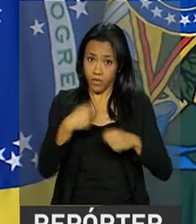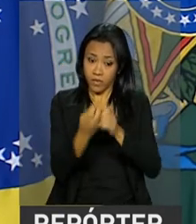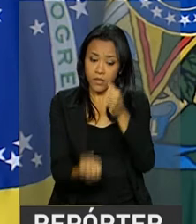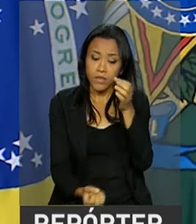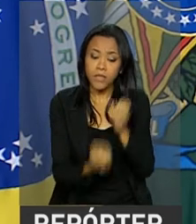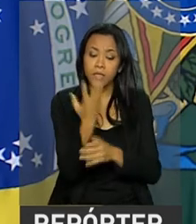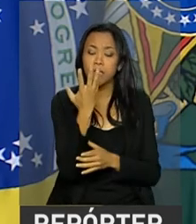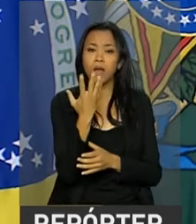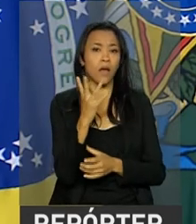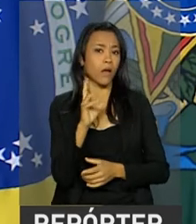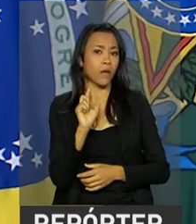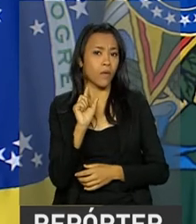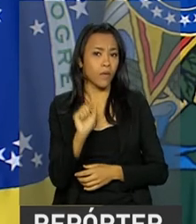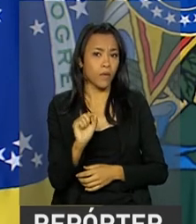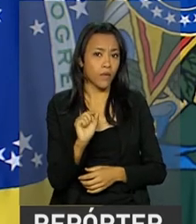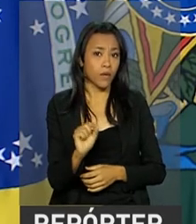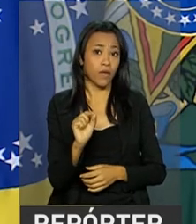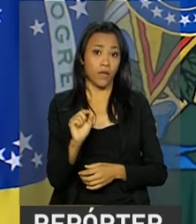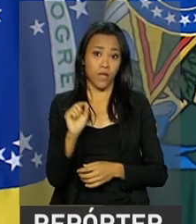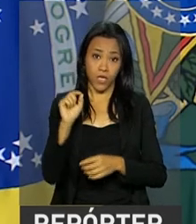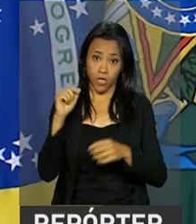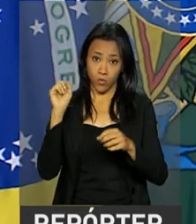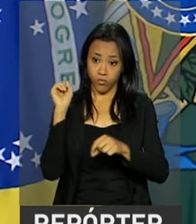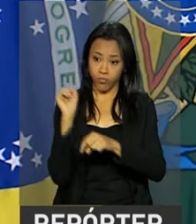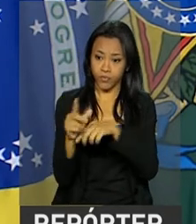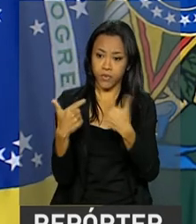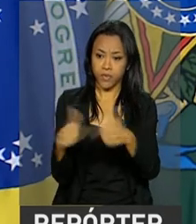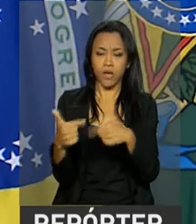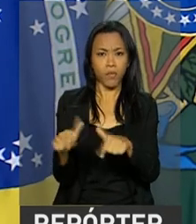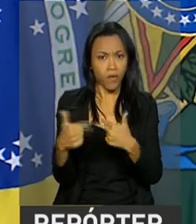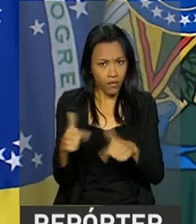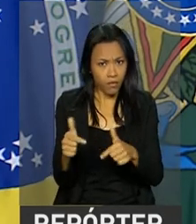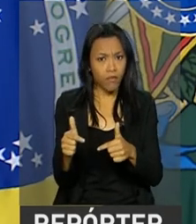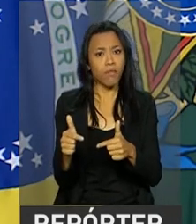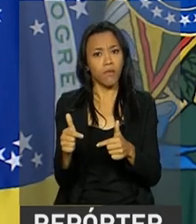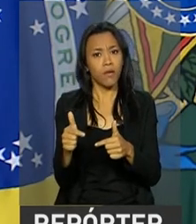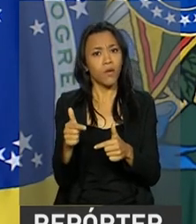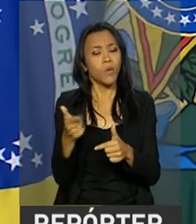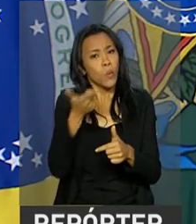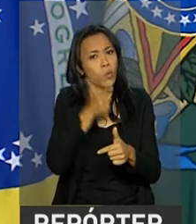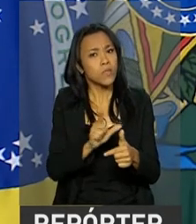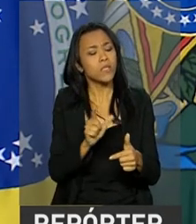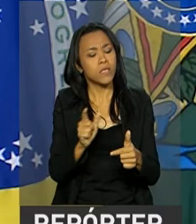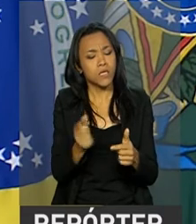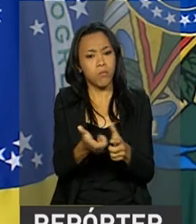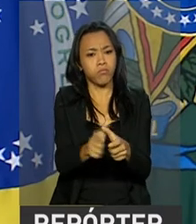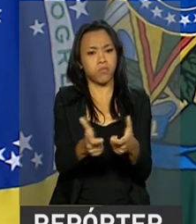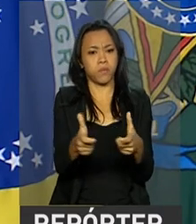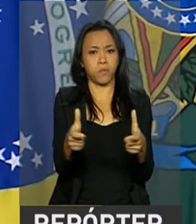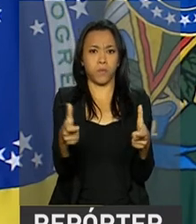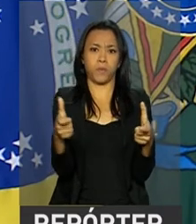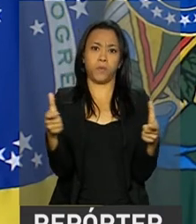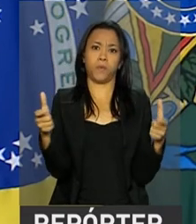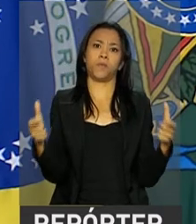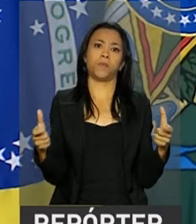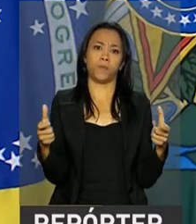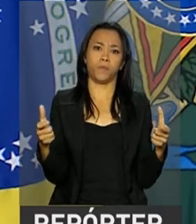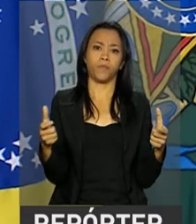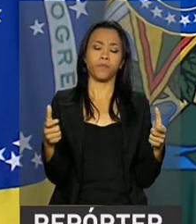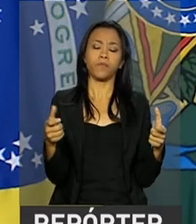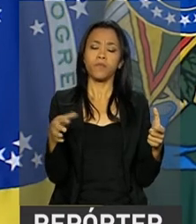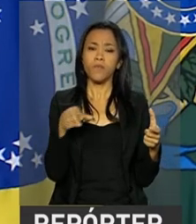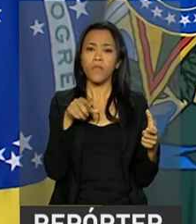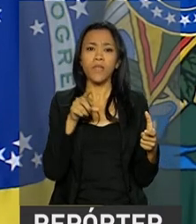mesmo, para que o emprego nasça num ambiente econômico propício, sem jamais